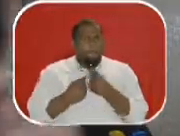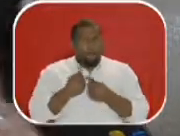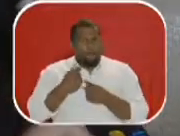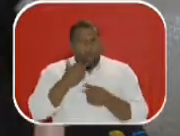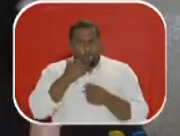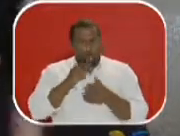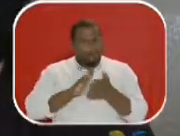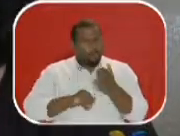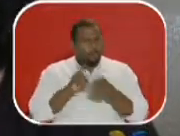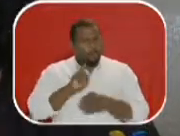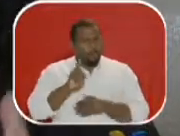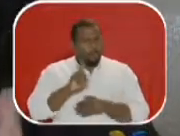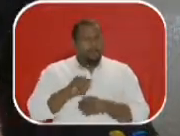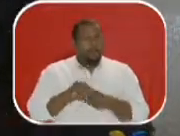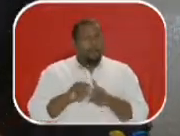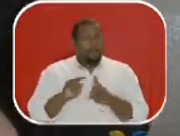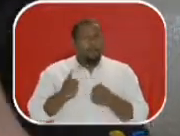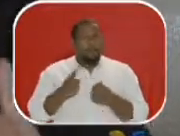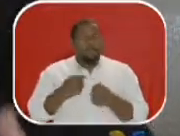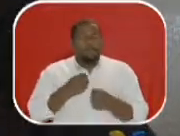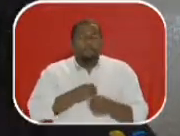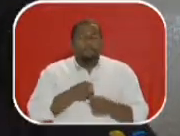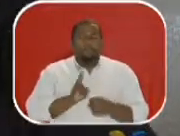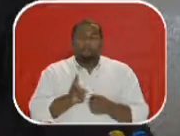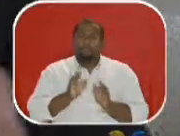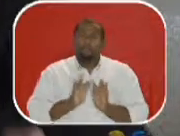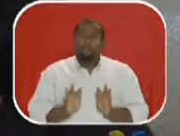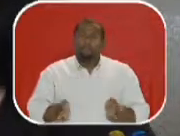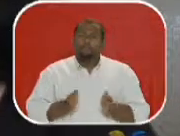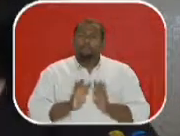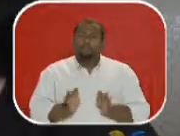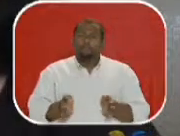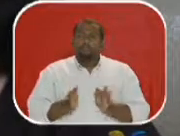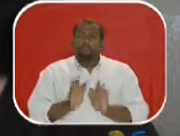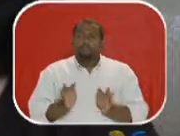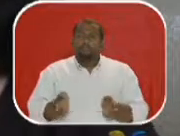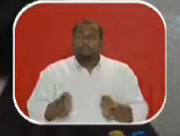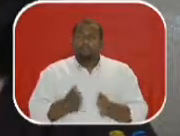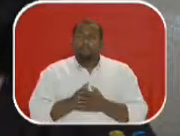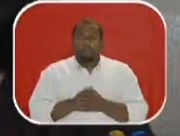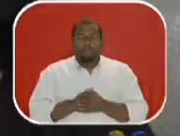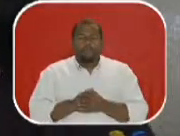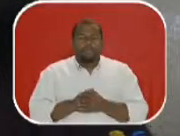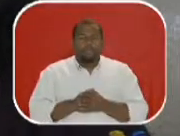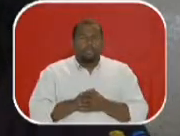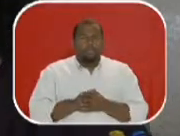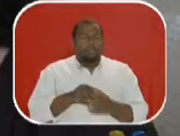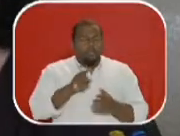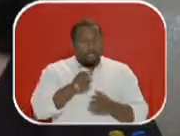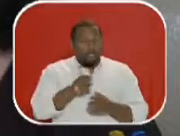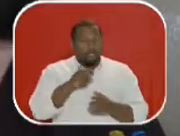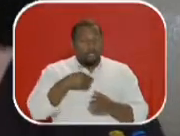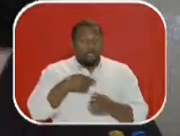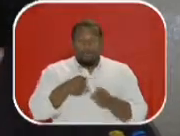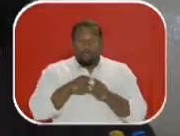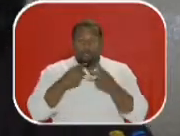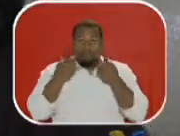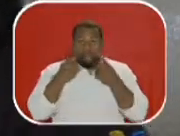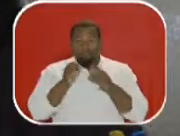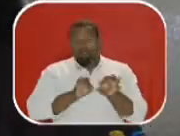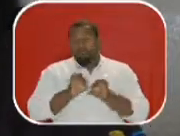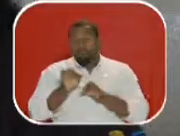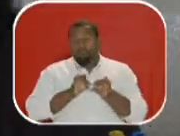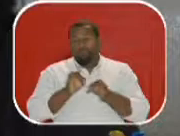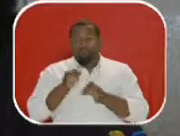A ingenuidade não exclui a crueldade. Mas de uma certa visão de mundo muito simples. E que na peça nada tem de